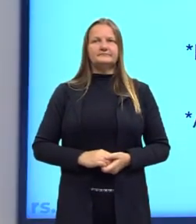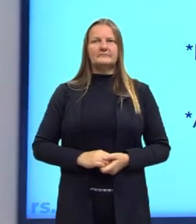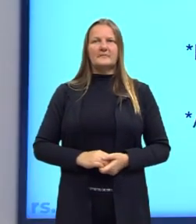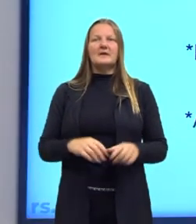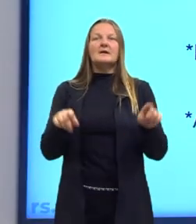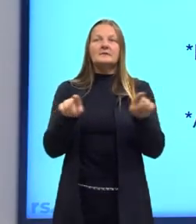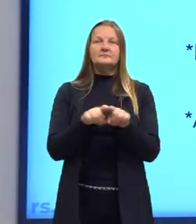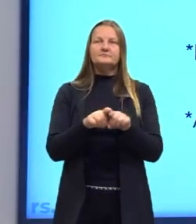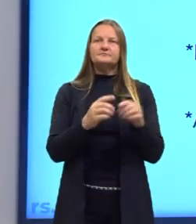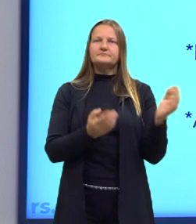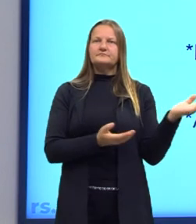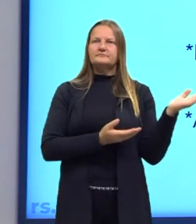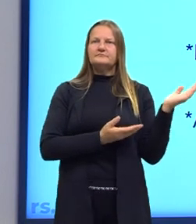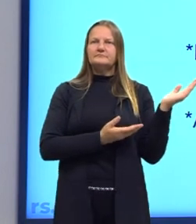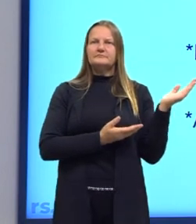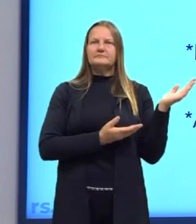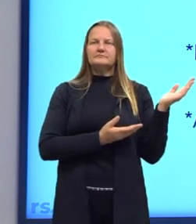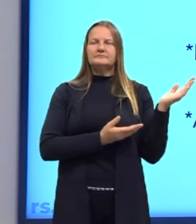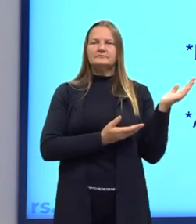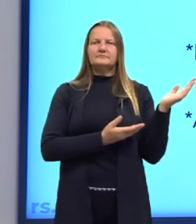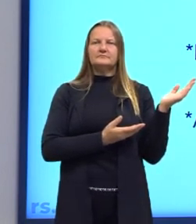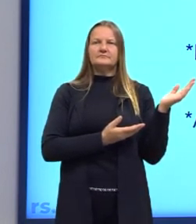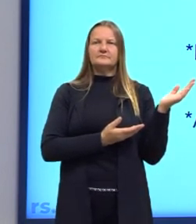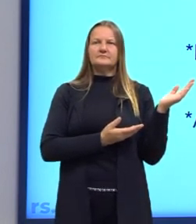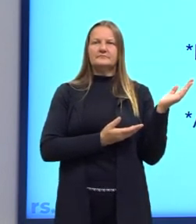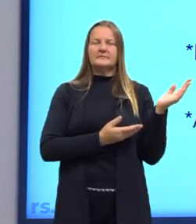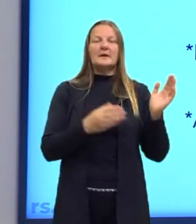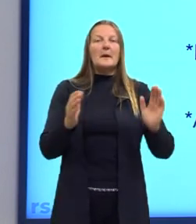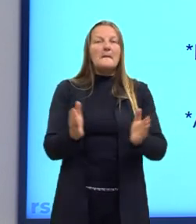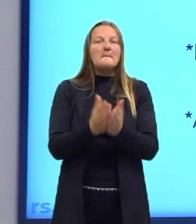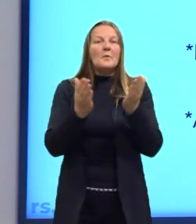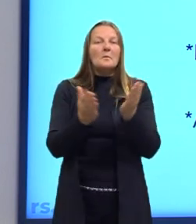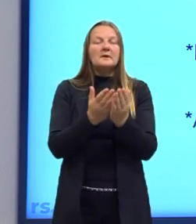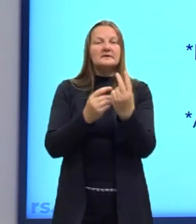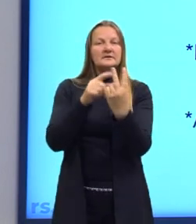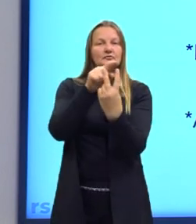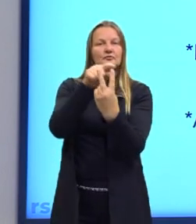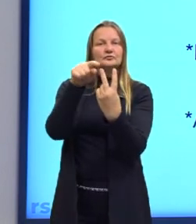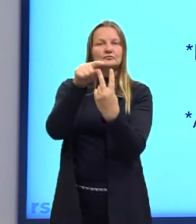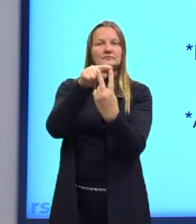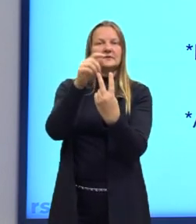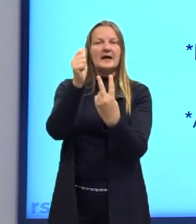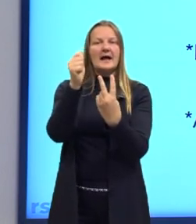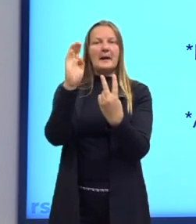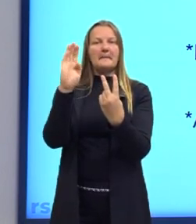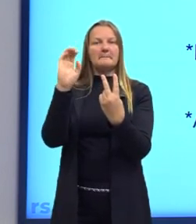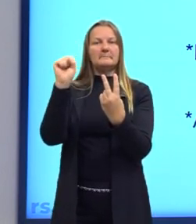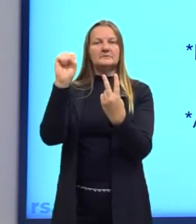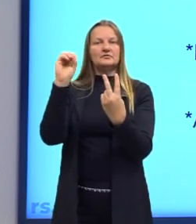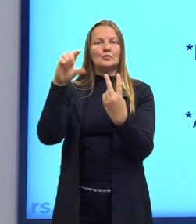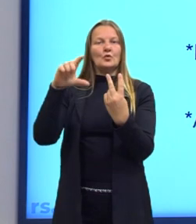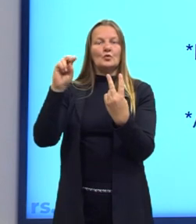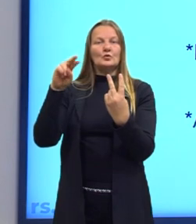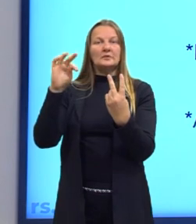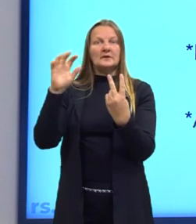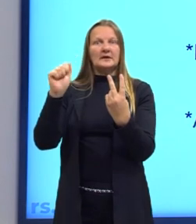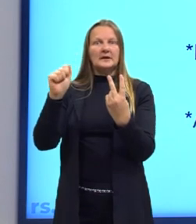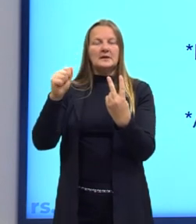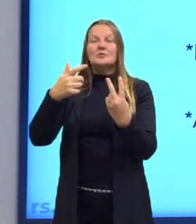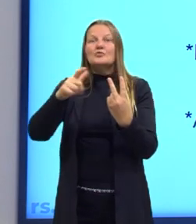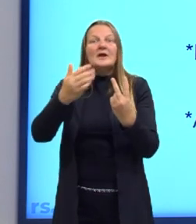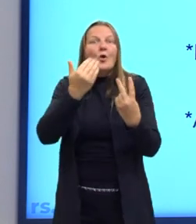Também, turma, a questão da... Existe a pobreza absoluta, que são as pessoas que passam fome, nessa